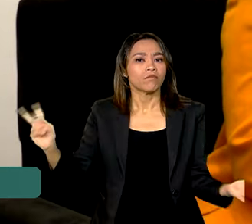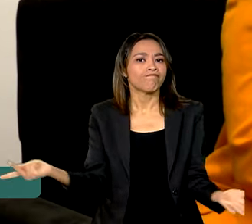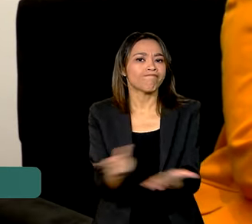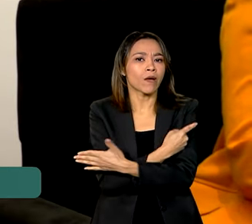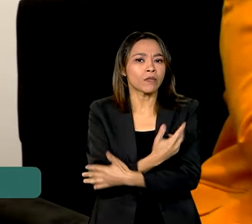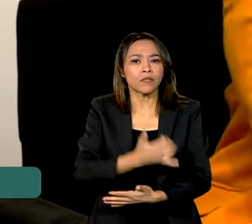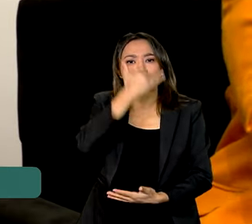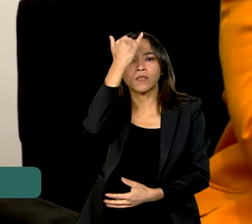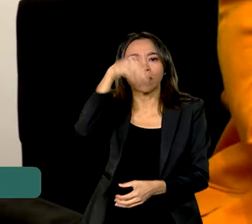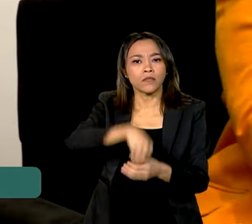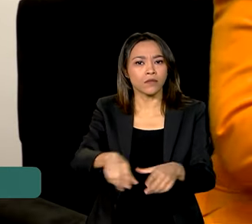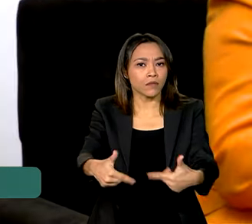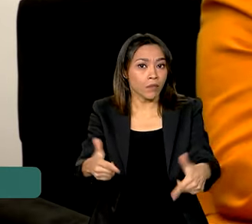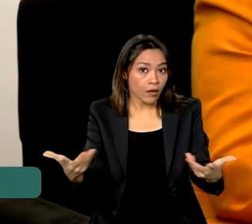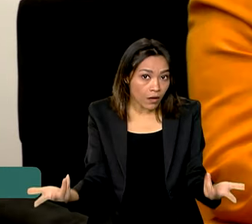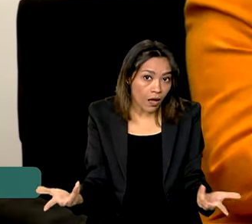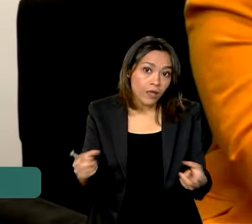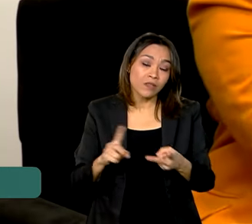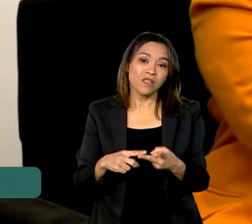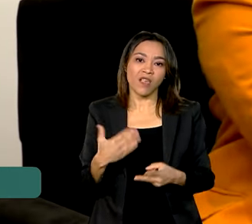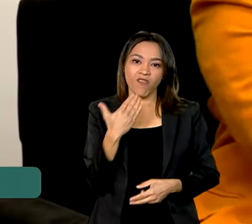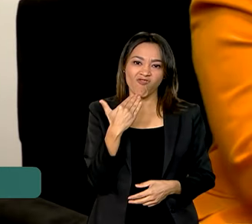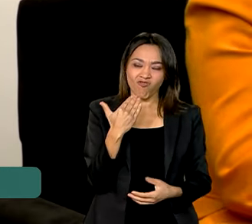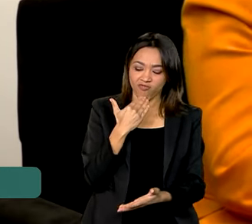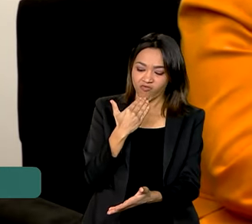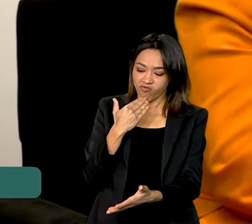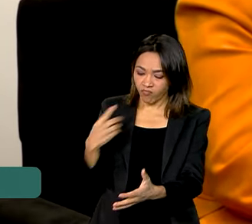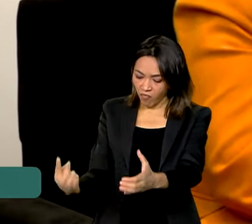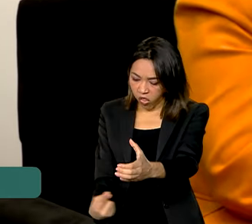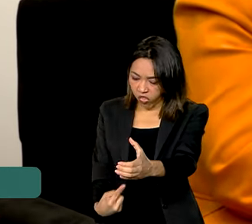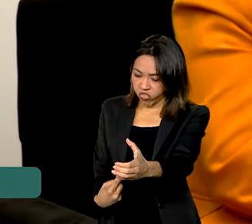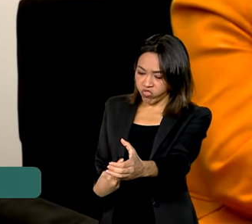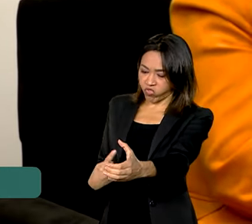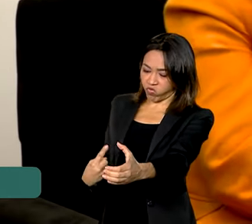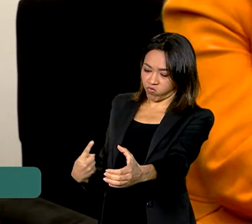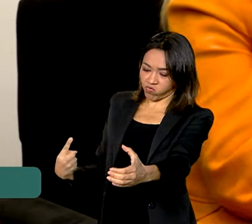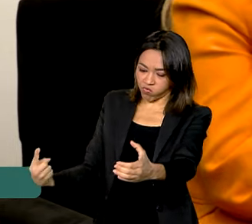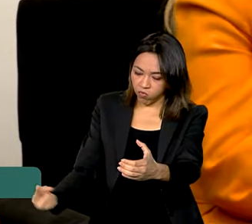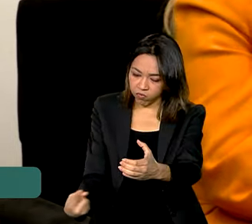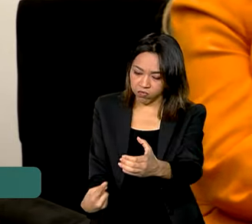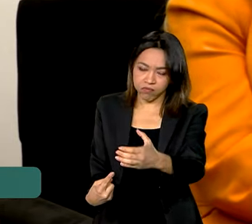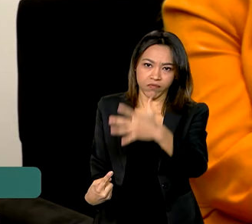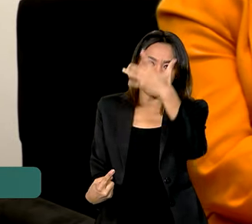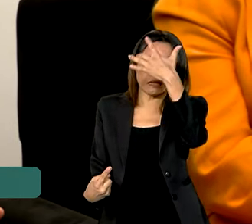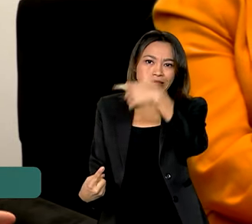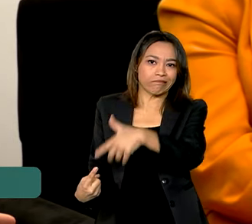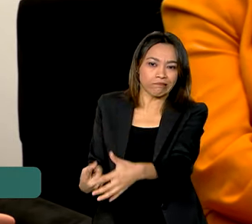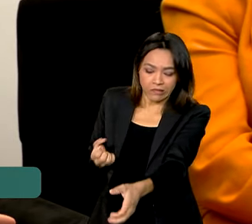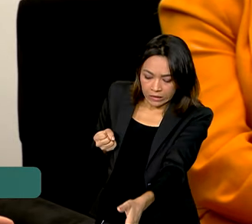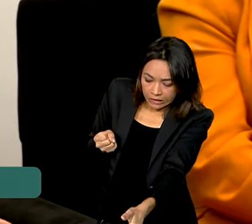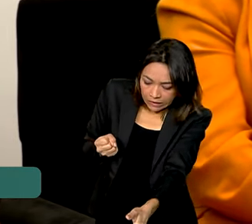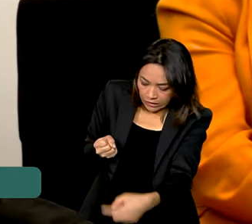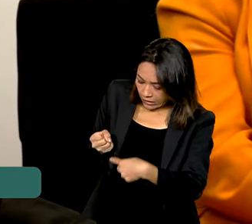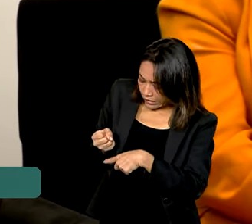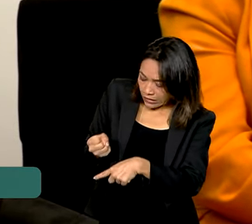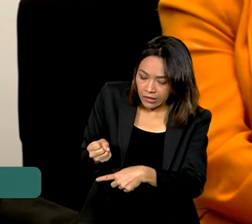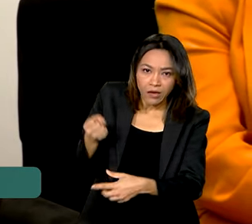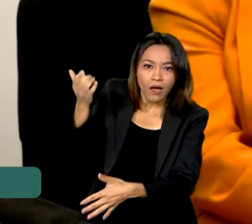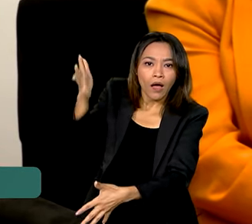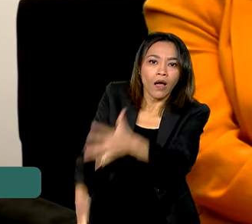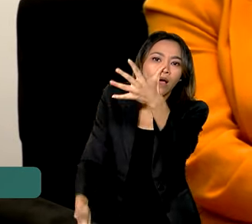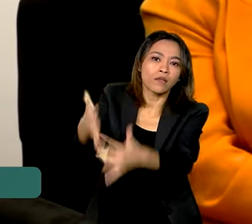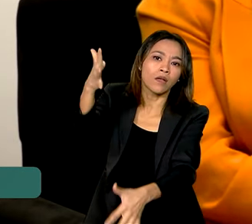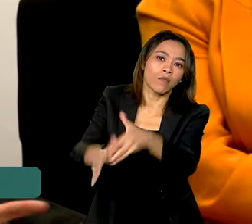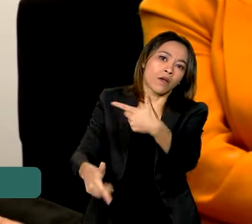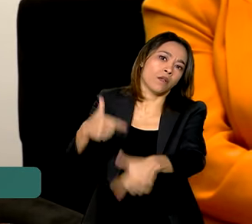se tem a ver com os sucateamentos, tem a ver com o envelhecimento dos equipamentos e que, portanto, talvez tenhamos que